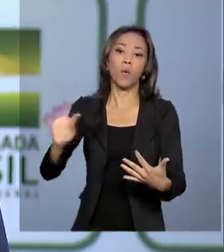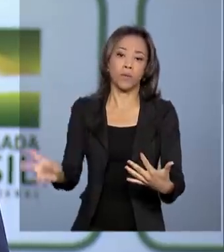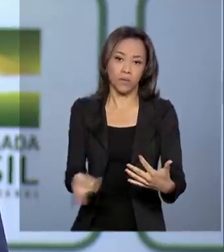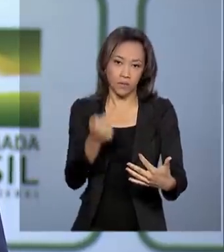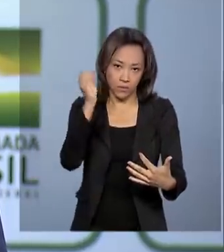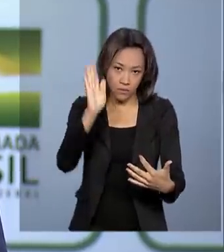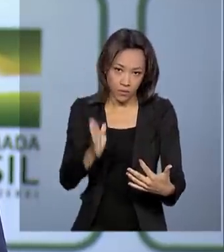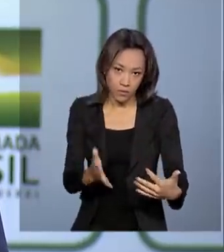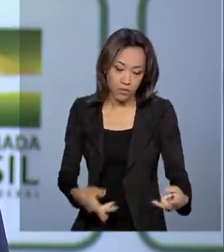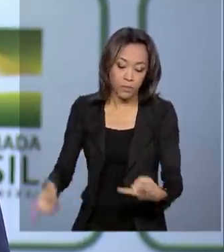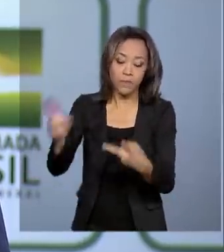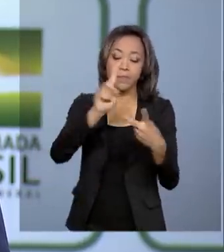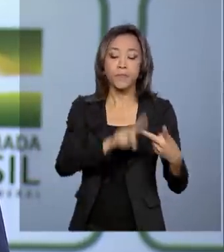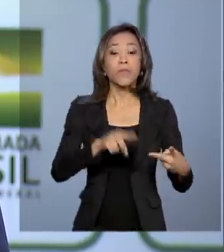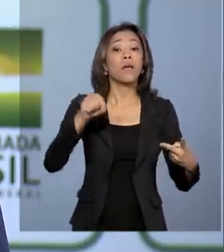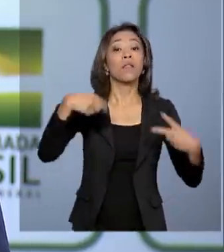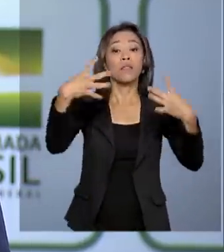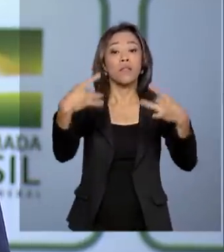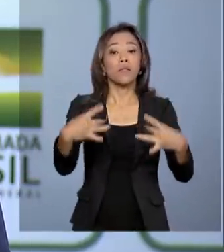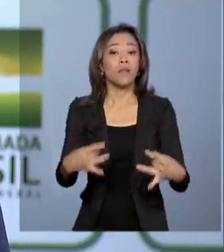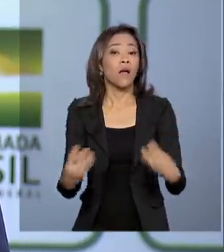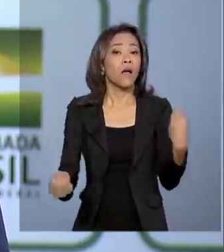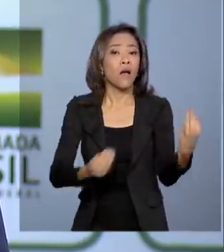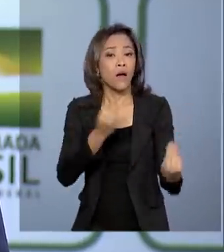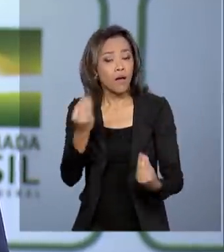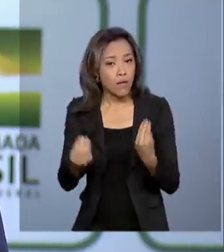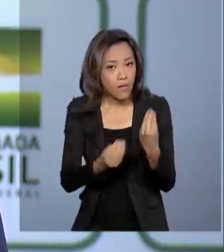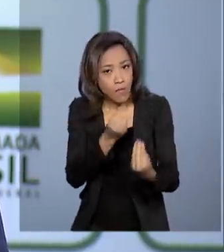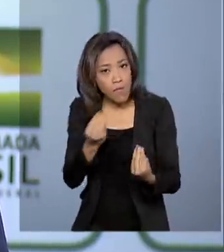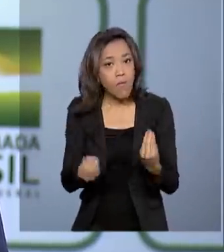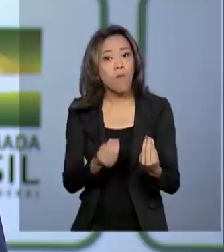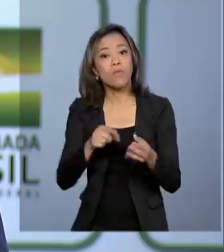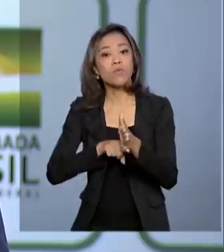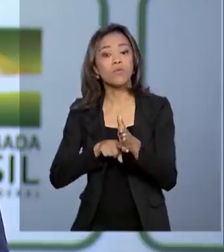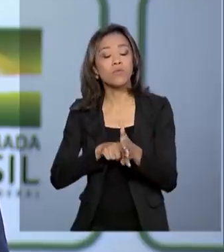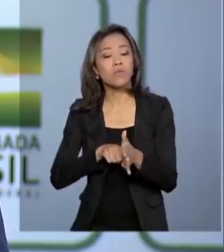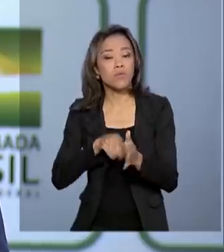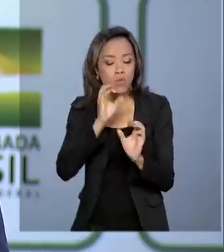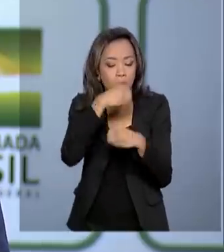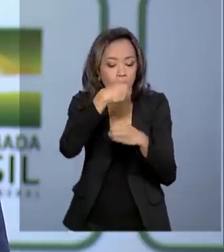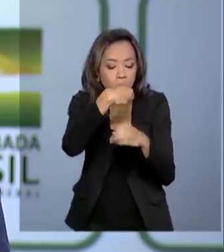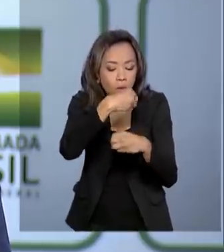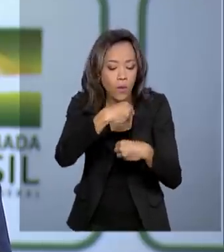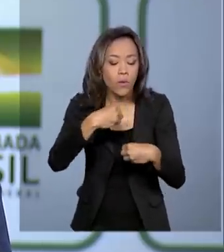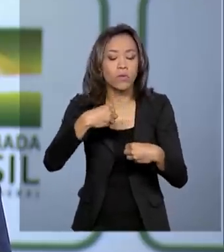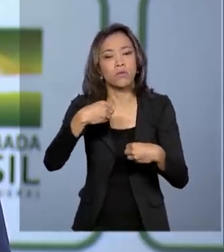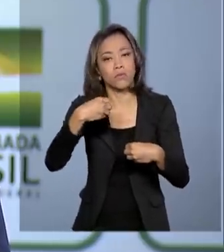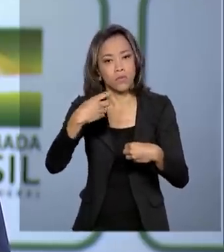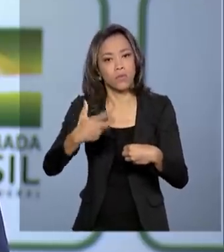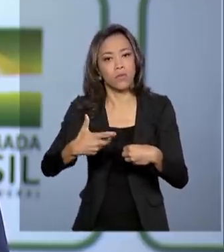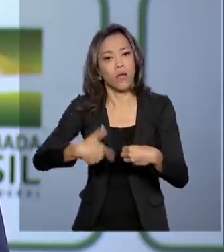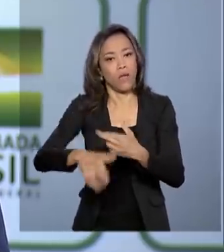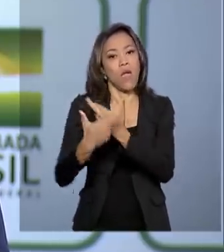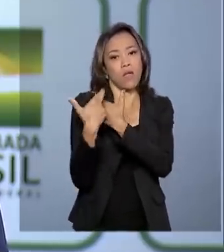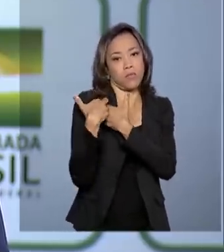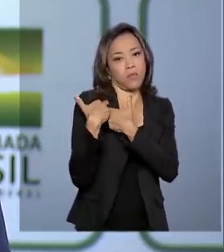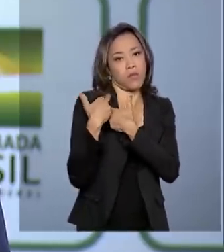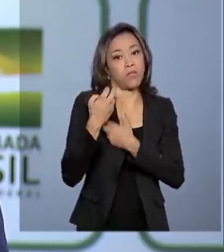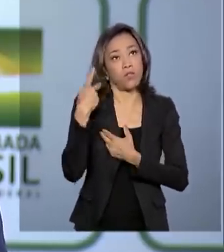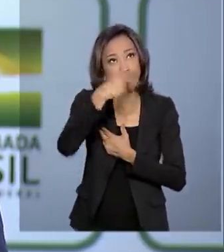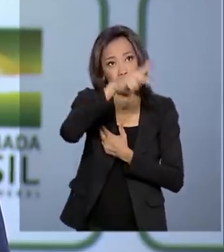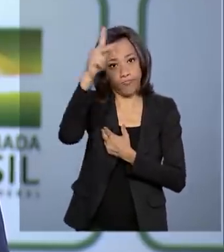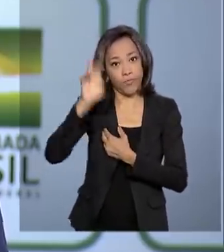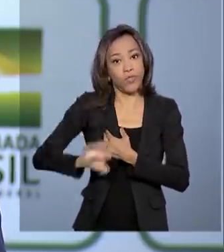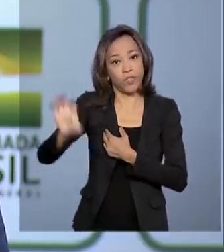falar um pouco mais, detalhar um pouco mais a questão da logística dos laboratórios, ou dos laboratórios, daquilo que é a responsabilidade dos estados,